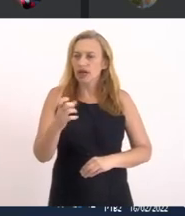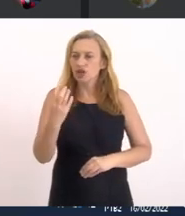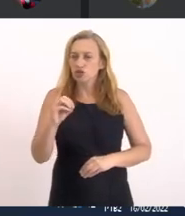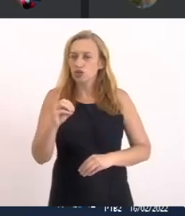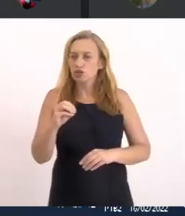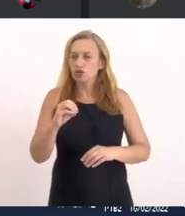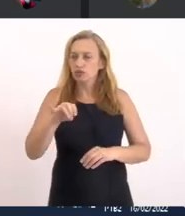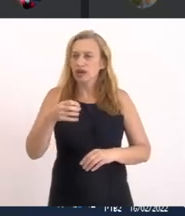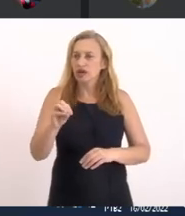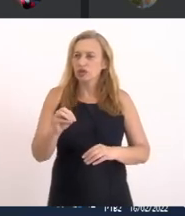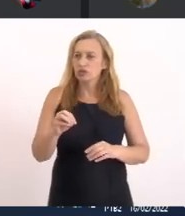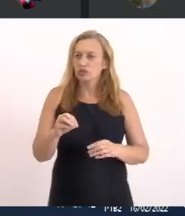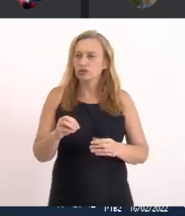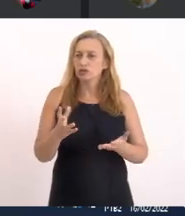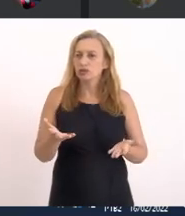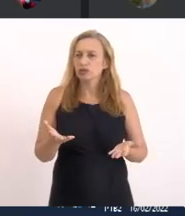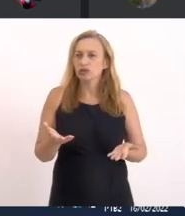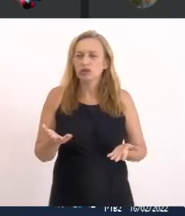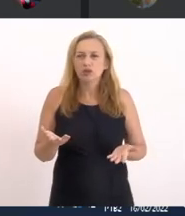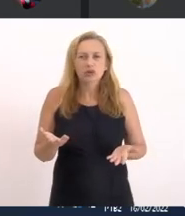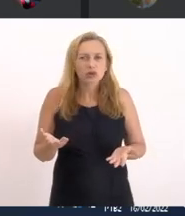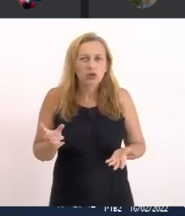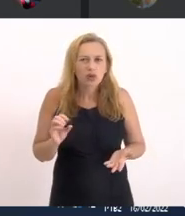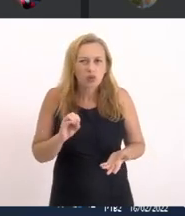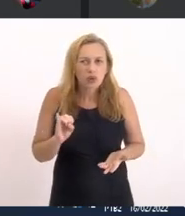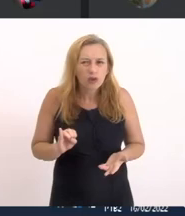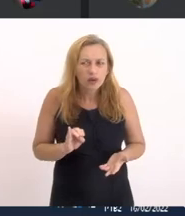tem Cada grama Não foi Cada lagoa Oi